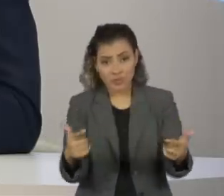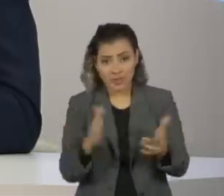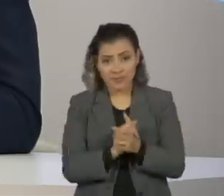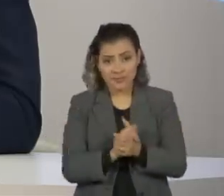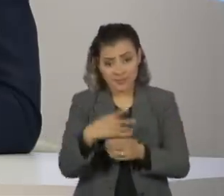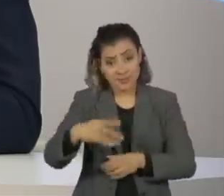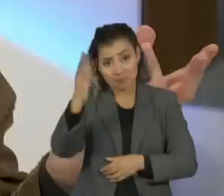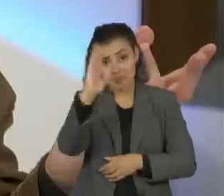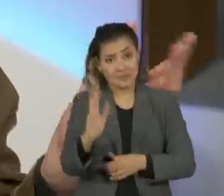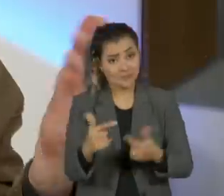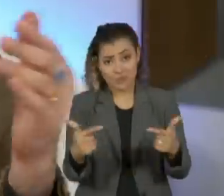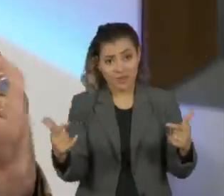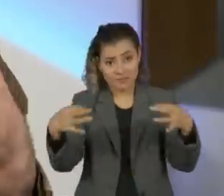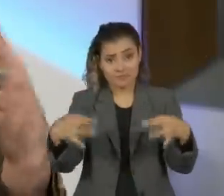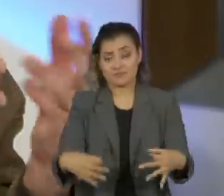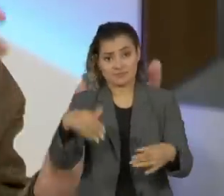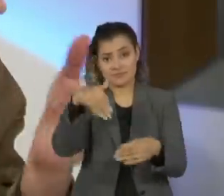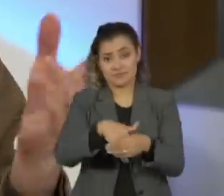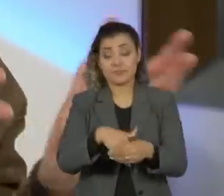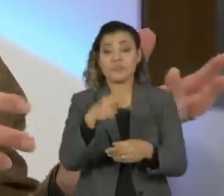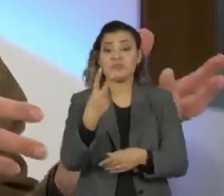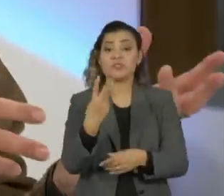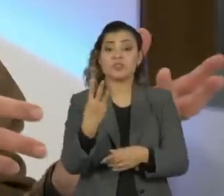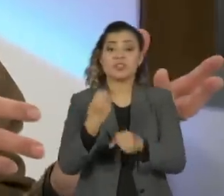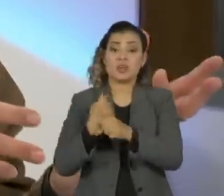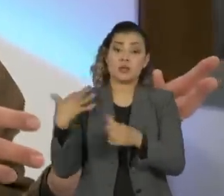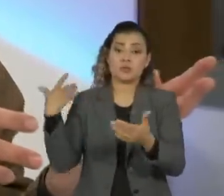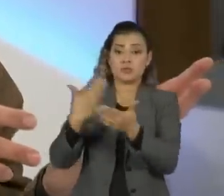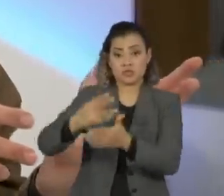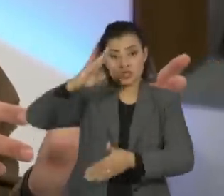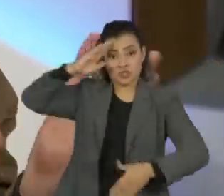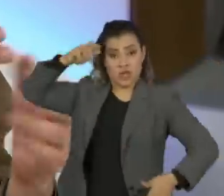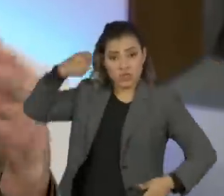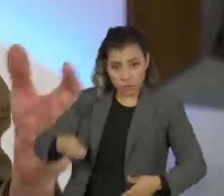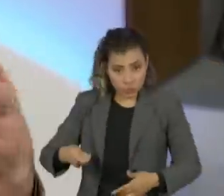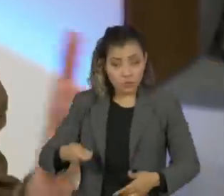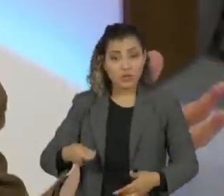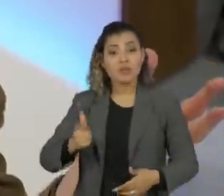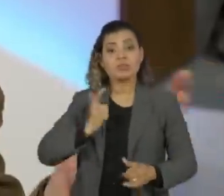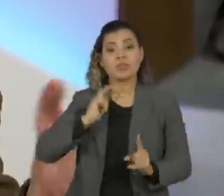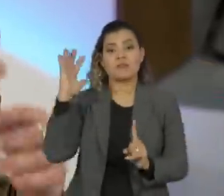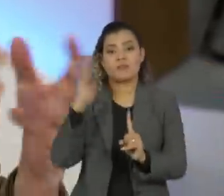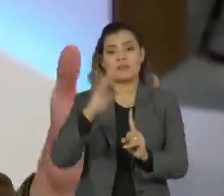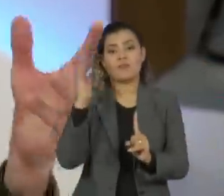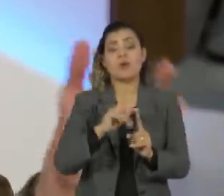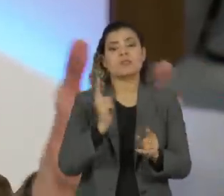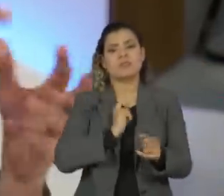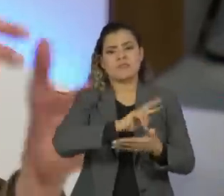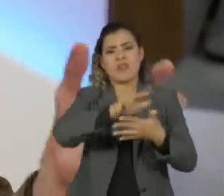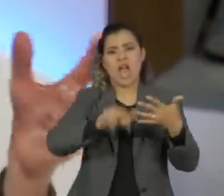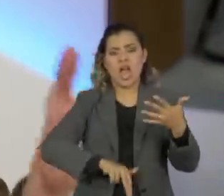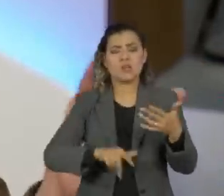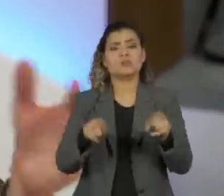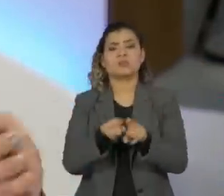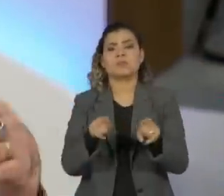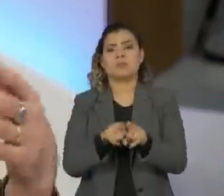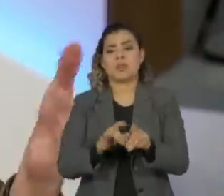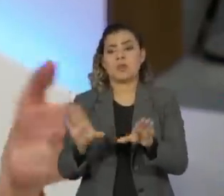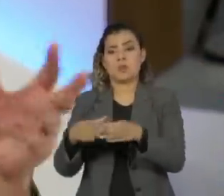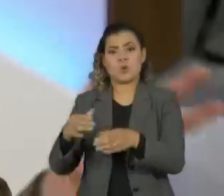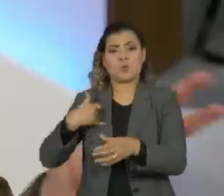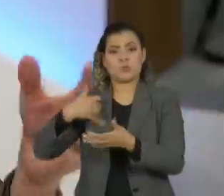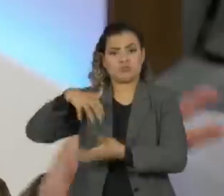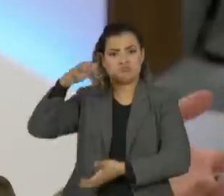aprender a votar, porque durante esses vinte e três anos de ditadura militar, houve muitas caçações. Então, os estadistas que eram mais velhos foram